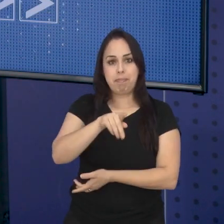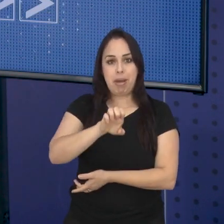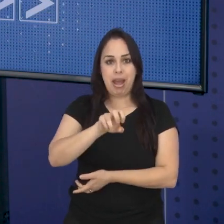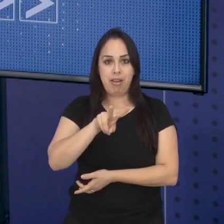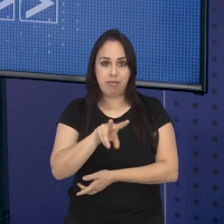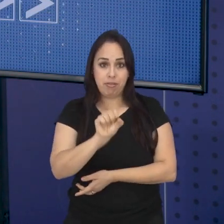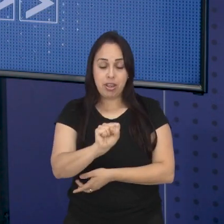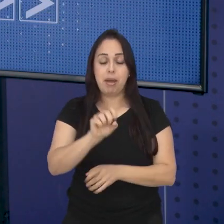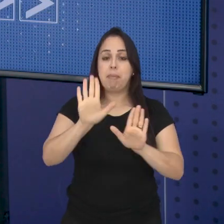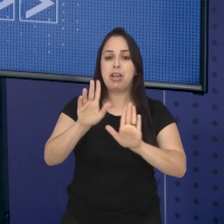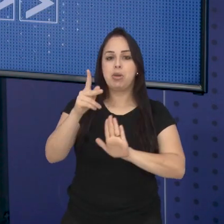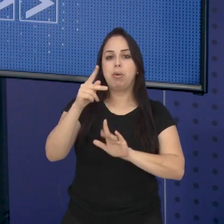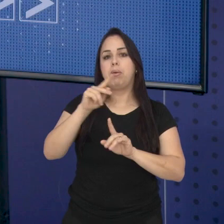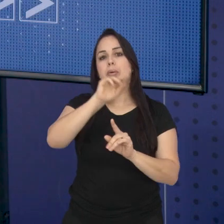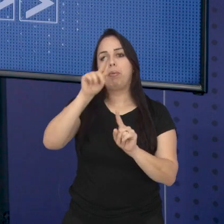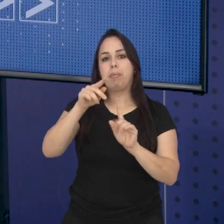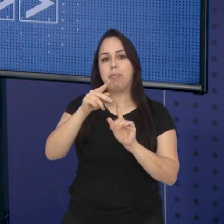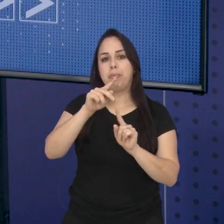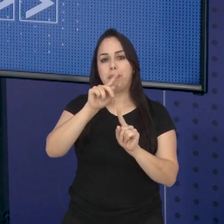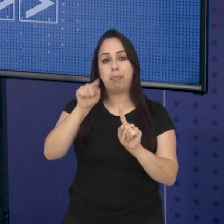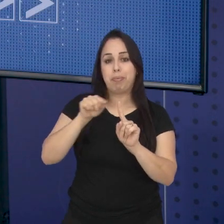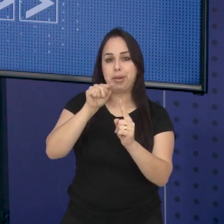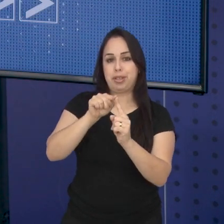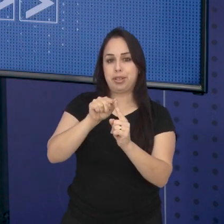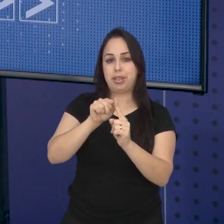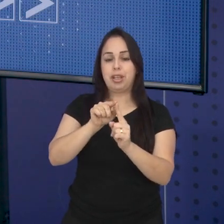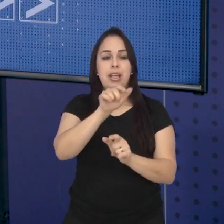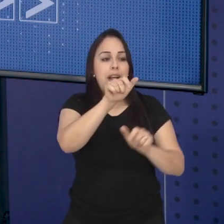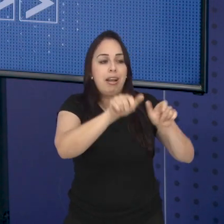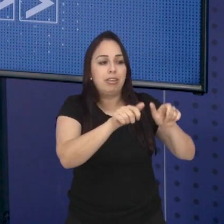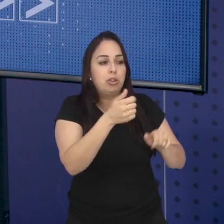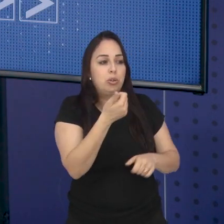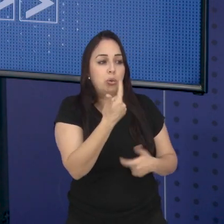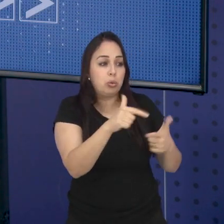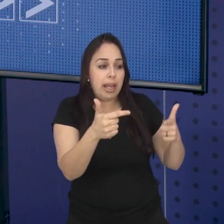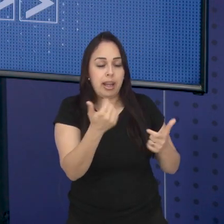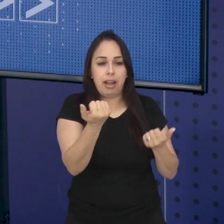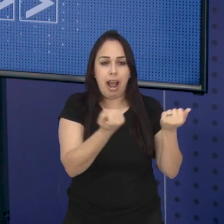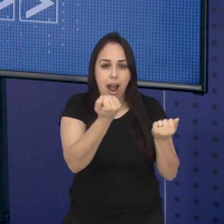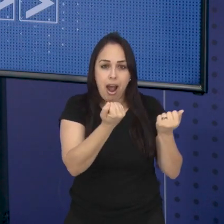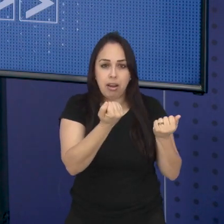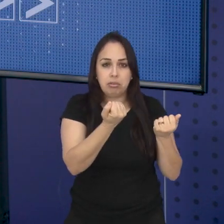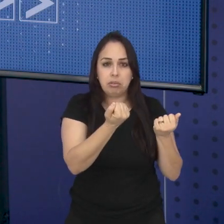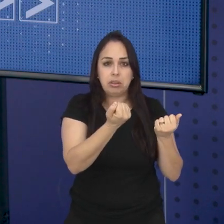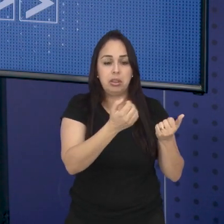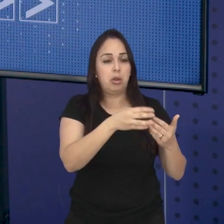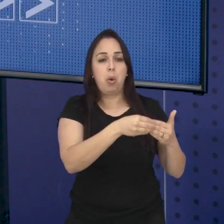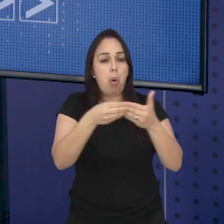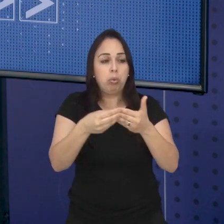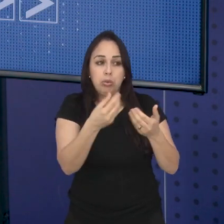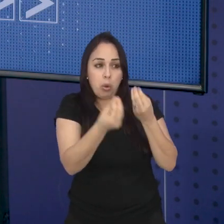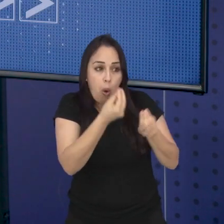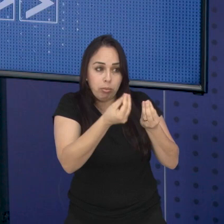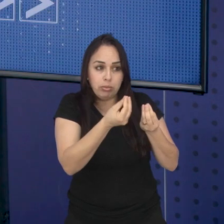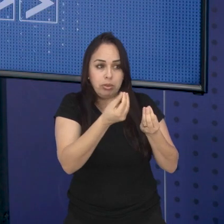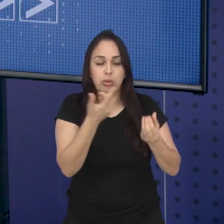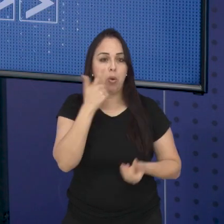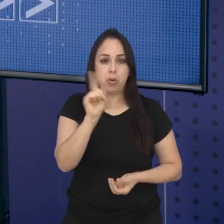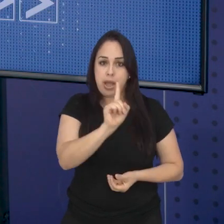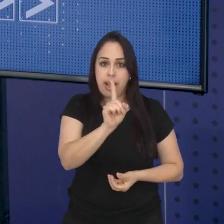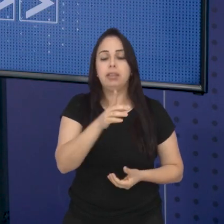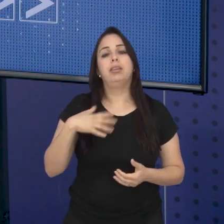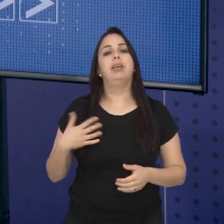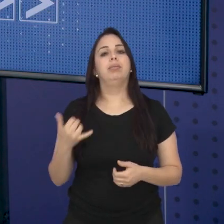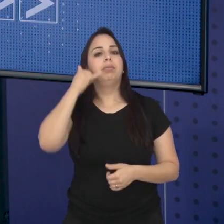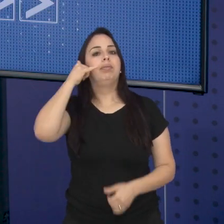os pontos de entrega voluntária. Esse projeto tem como objetivo auxiliar os munícipes que não possuem um veículo próprio para